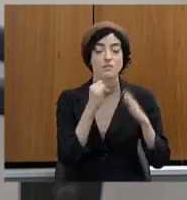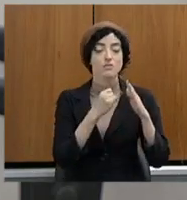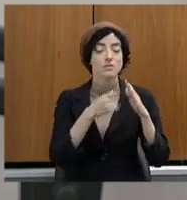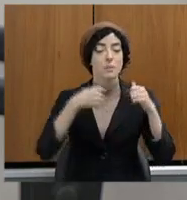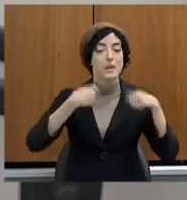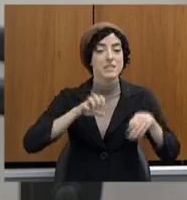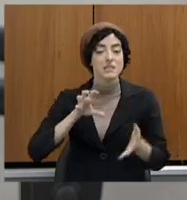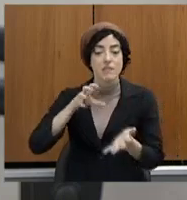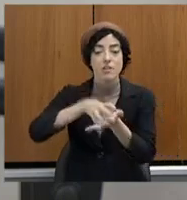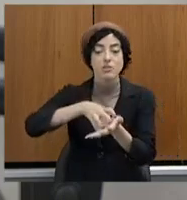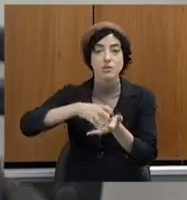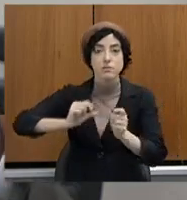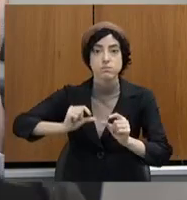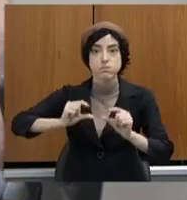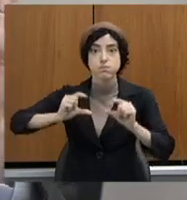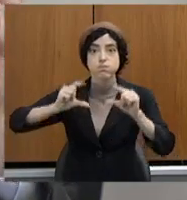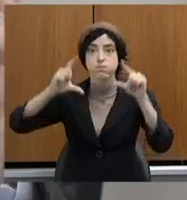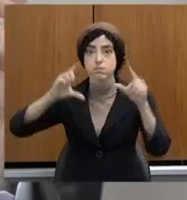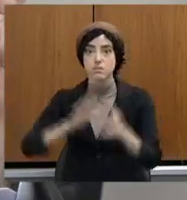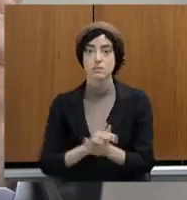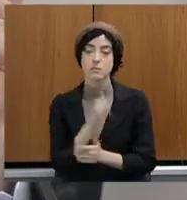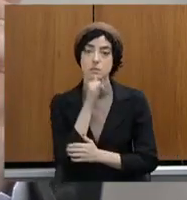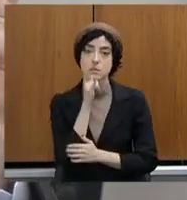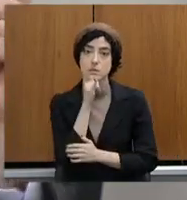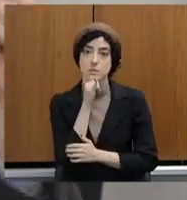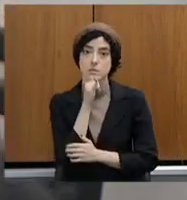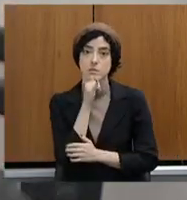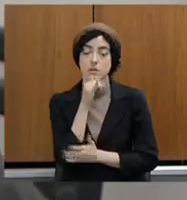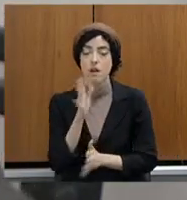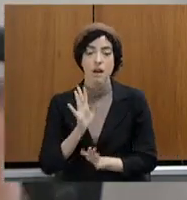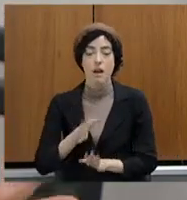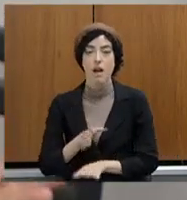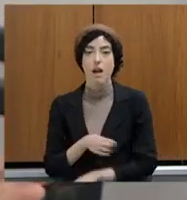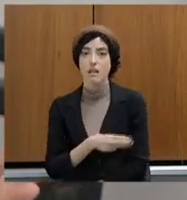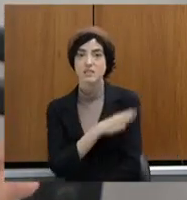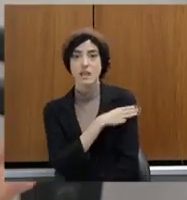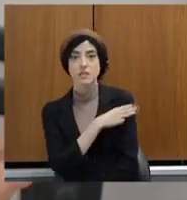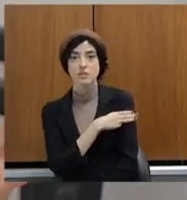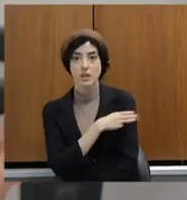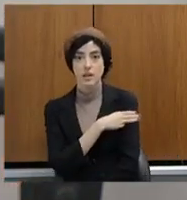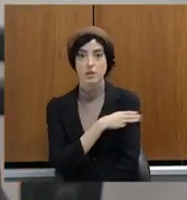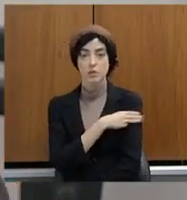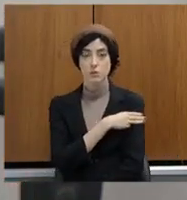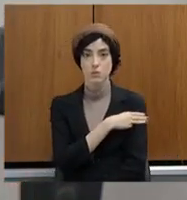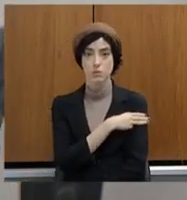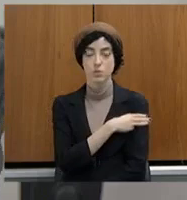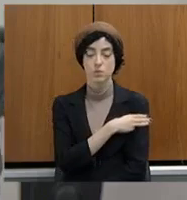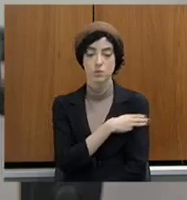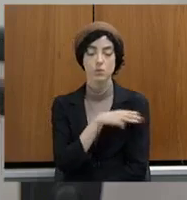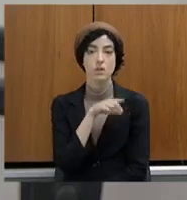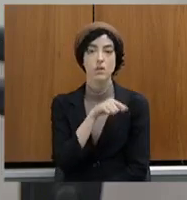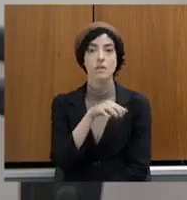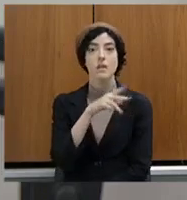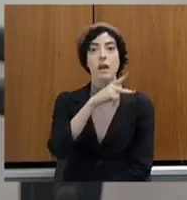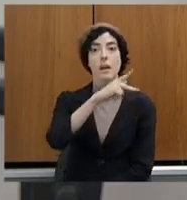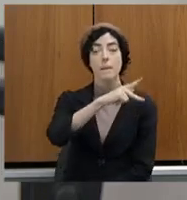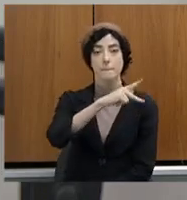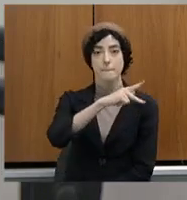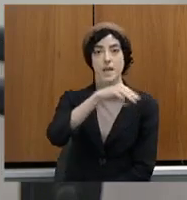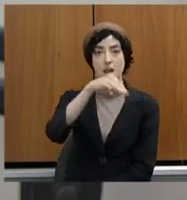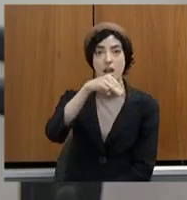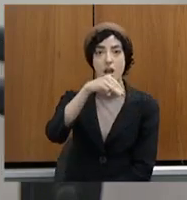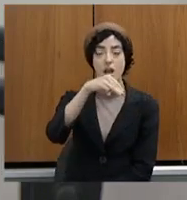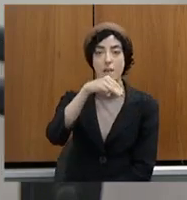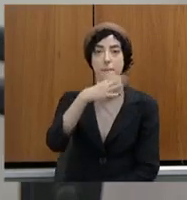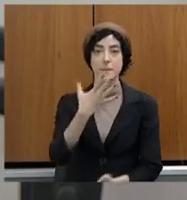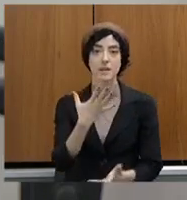Porque senão o cara vai falar assim, ah, mas ele é sargento da PM, vai puxar? Não. Porque os números são claros. Não